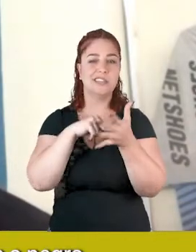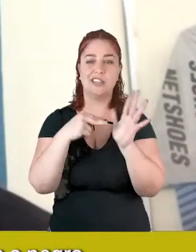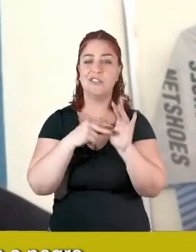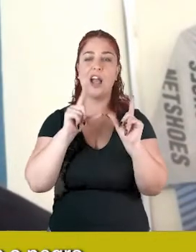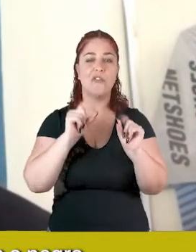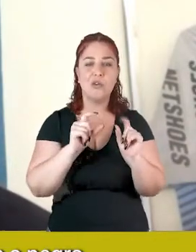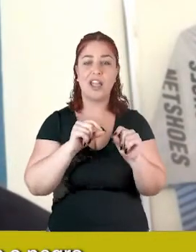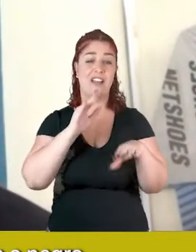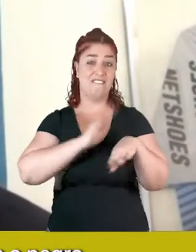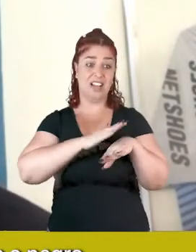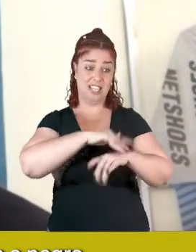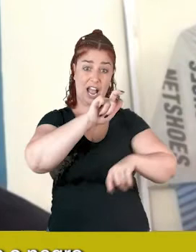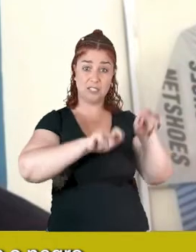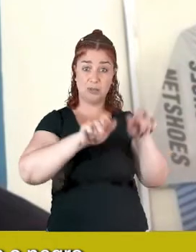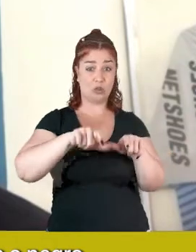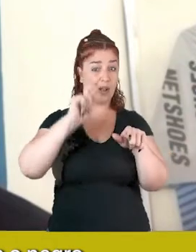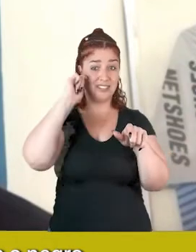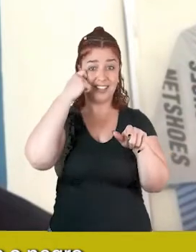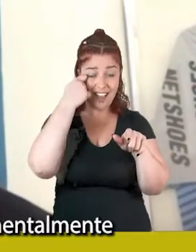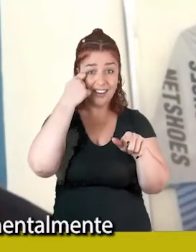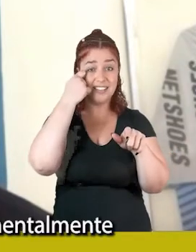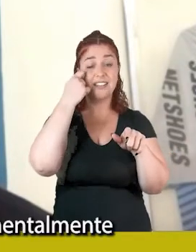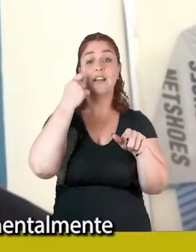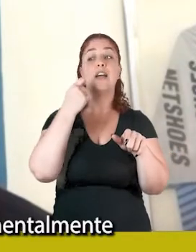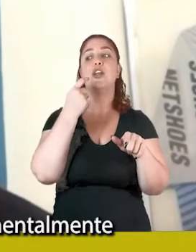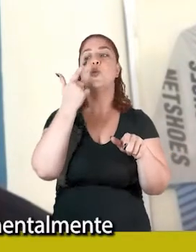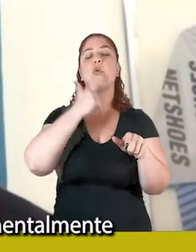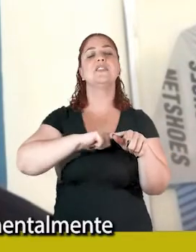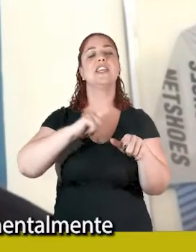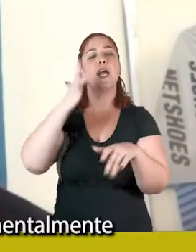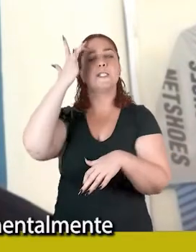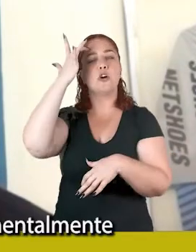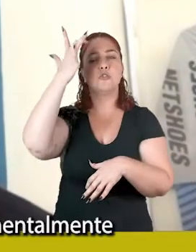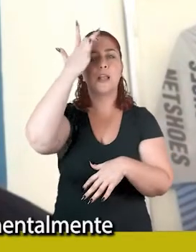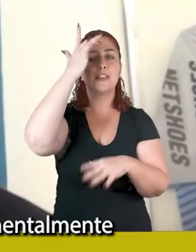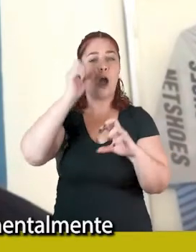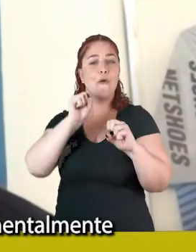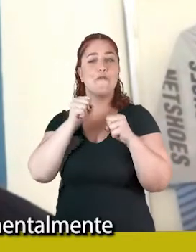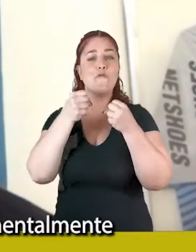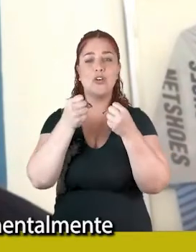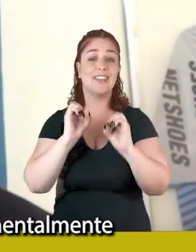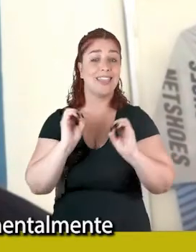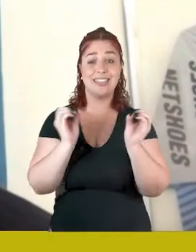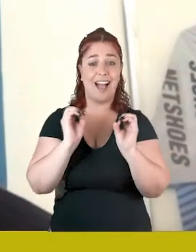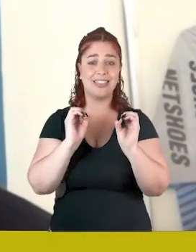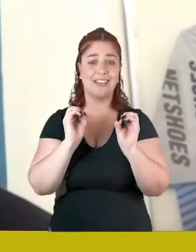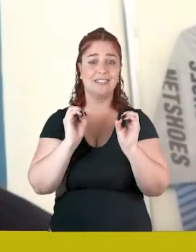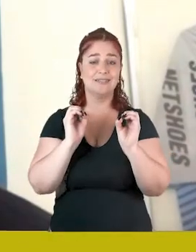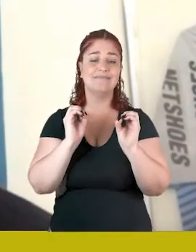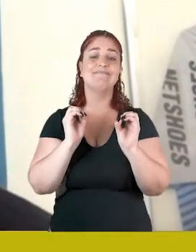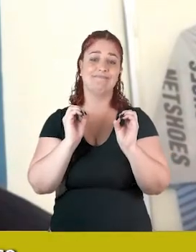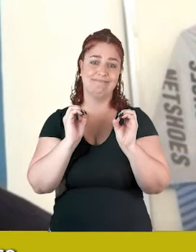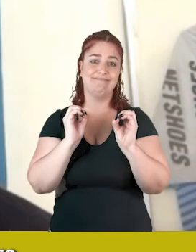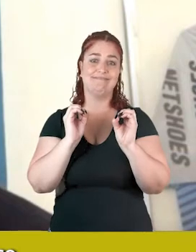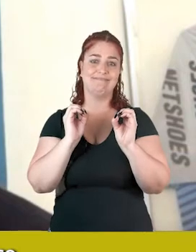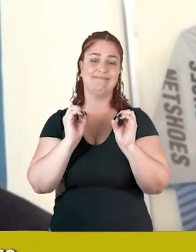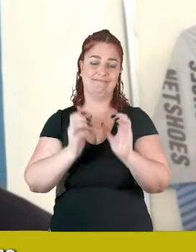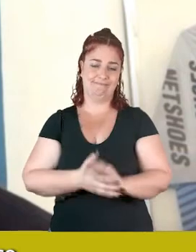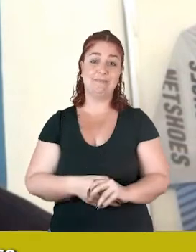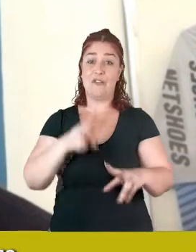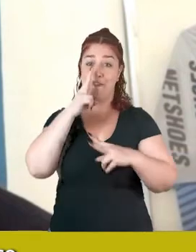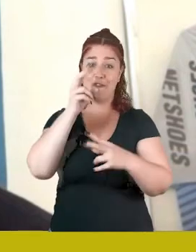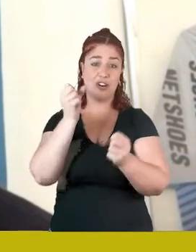era fazer com que o negro não tivesse forças nem mentalmente para reagir. Então,